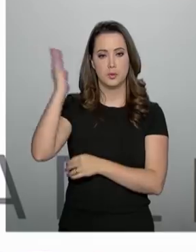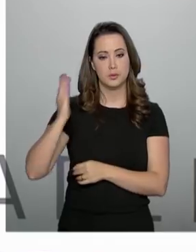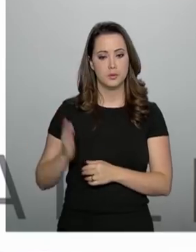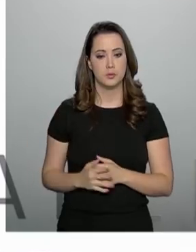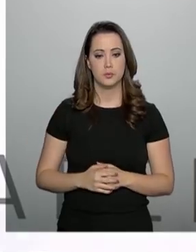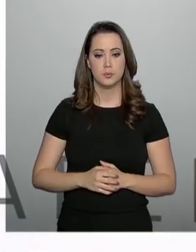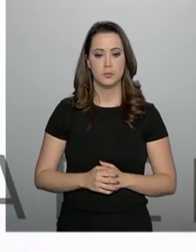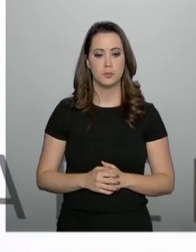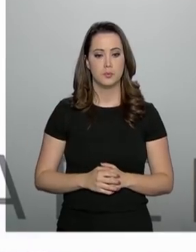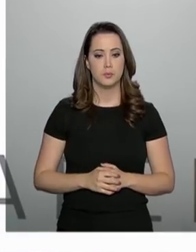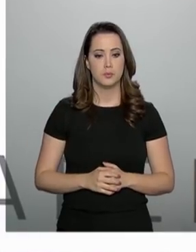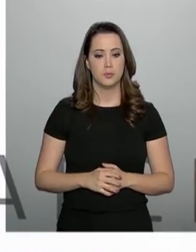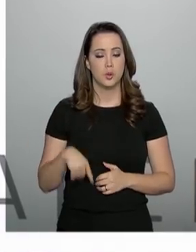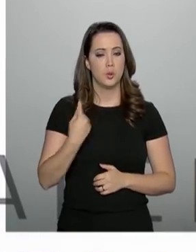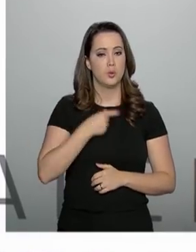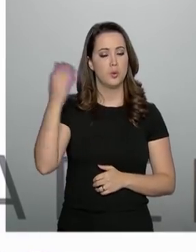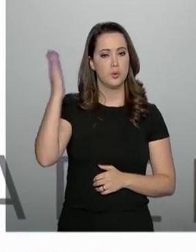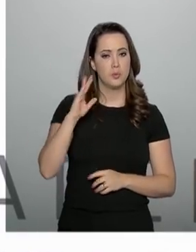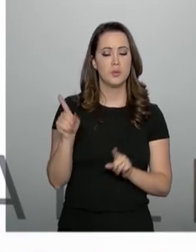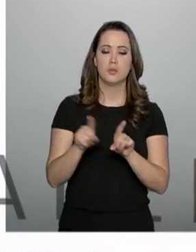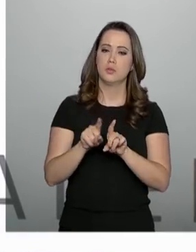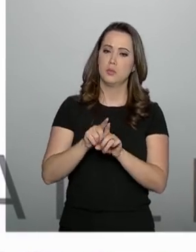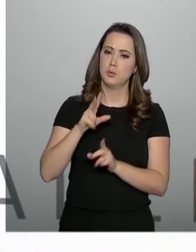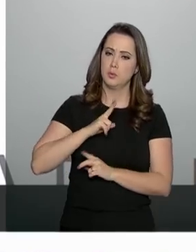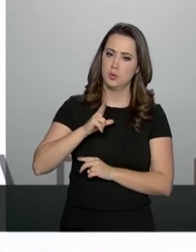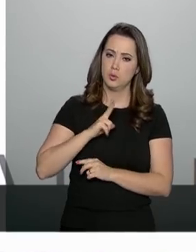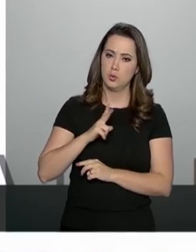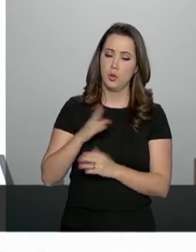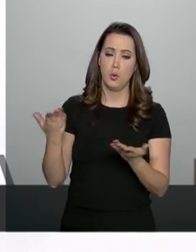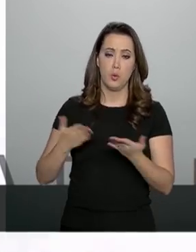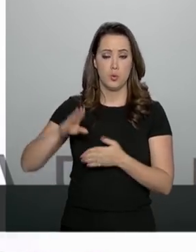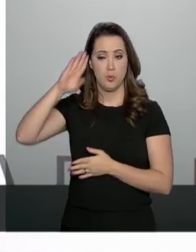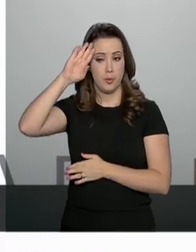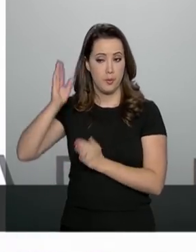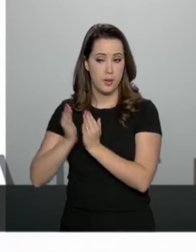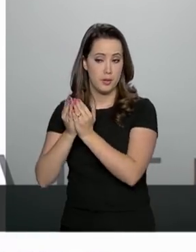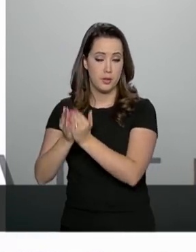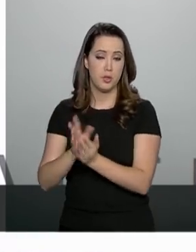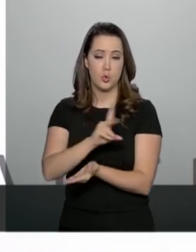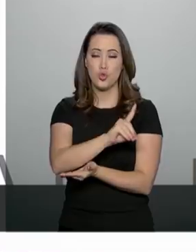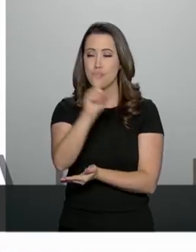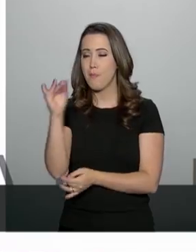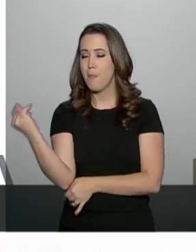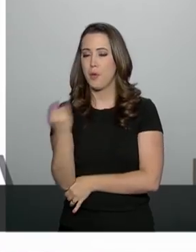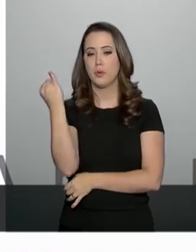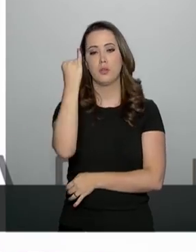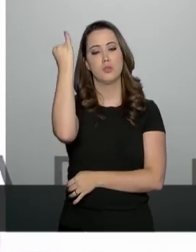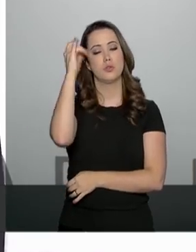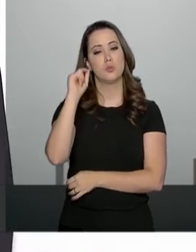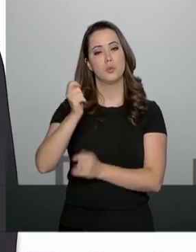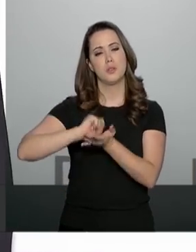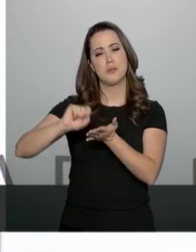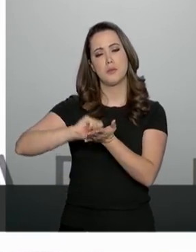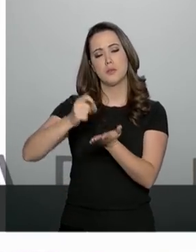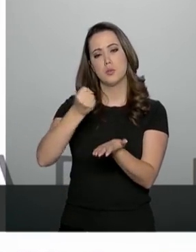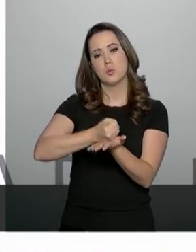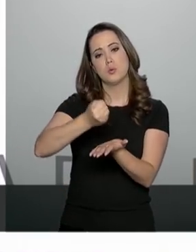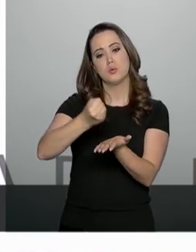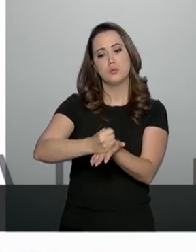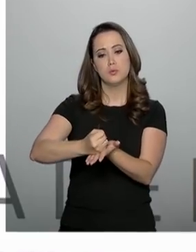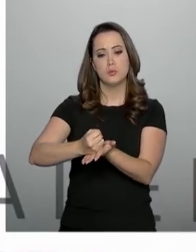Para o nosso Brasil também, em particular para a Marinha, hoje foi um dia importante, com a assinatura